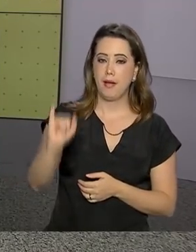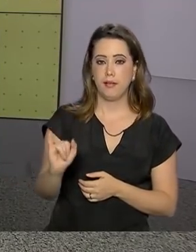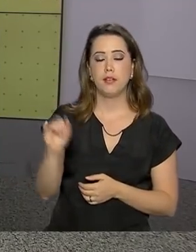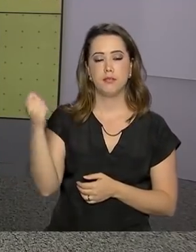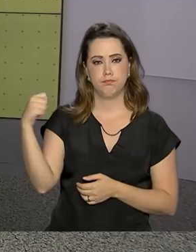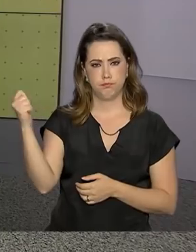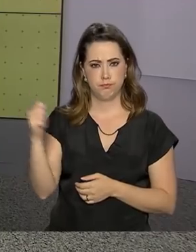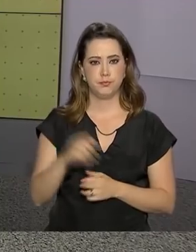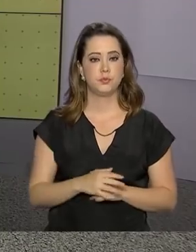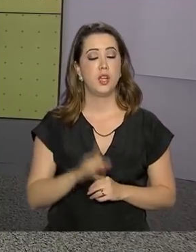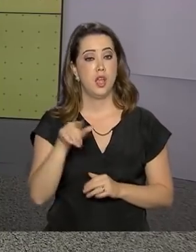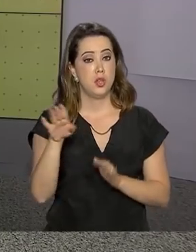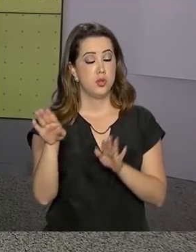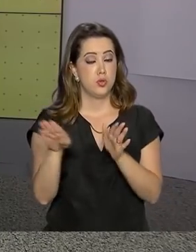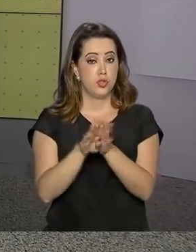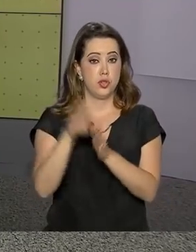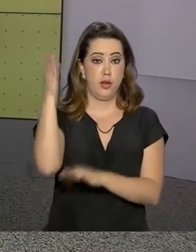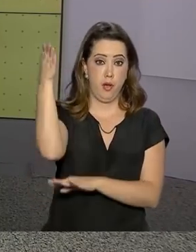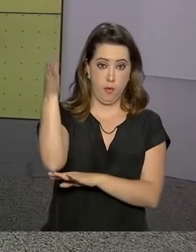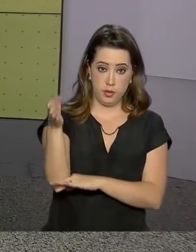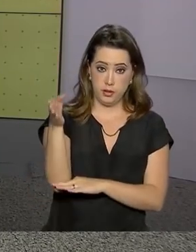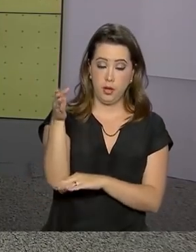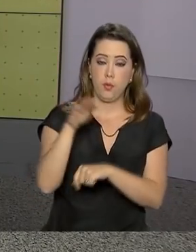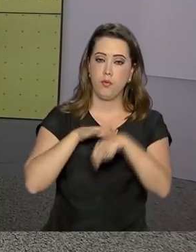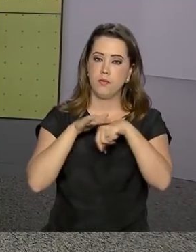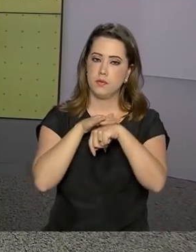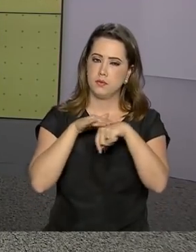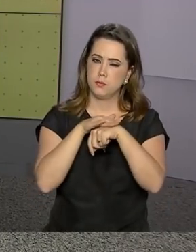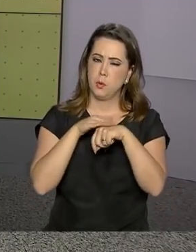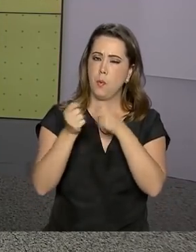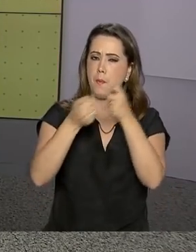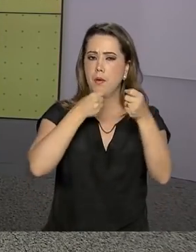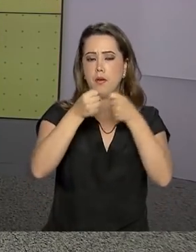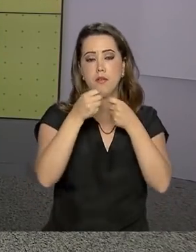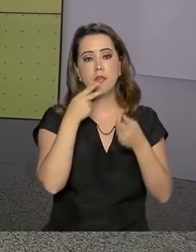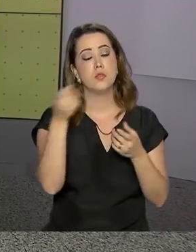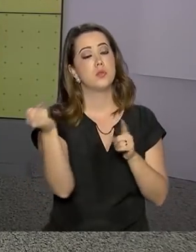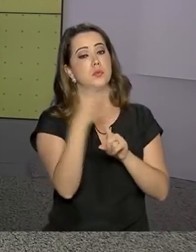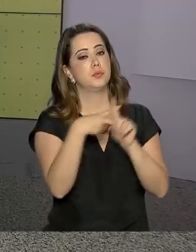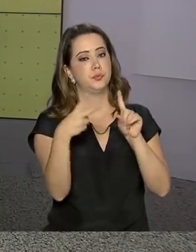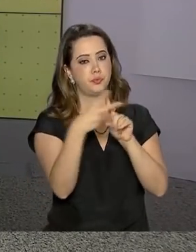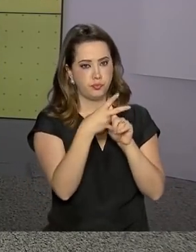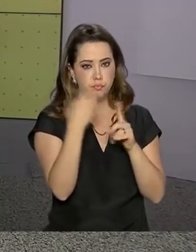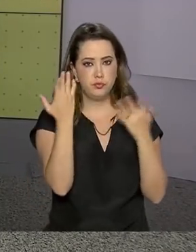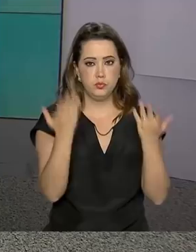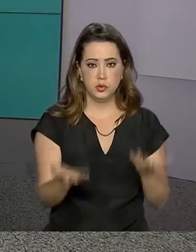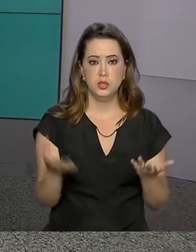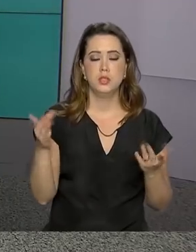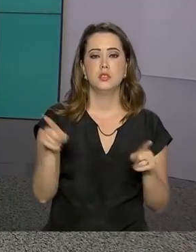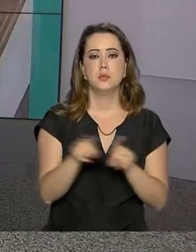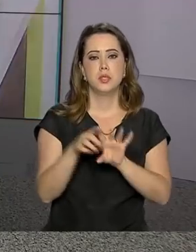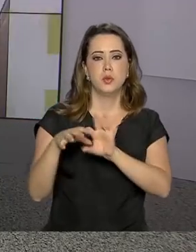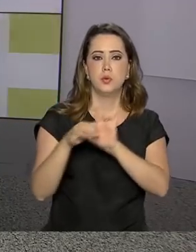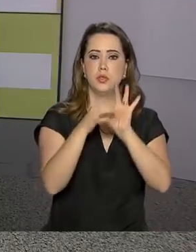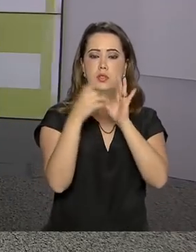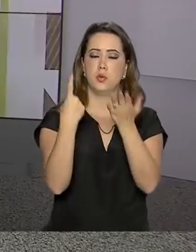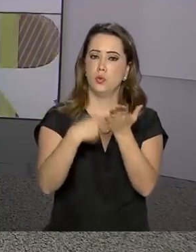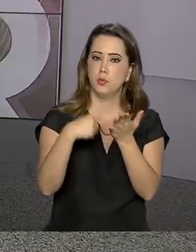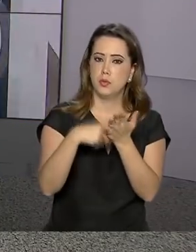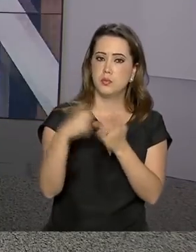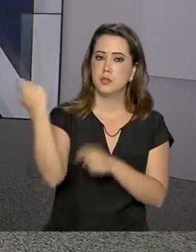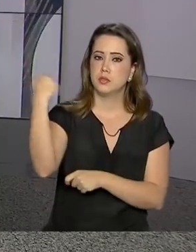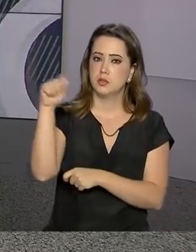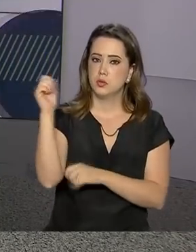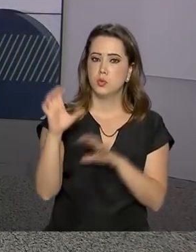hospedado, o presidente brasileiro conversou com a imprensa. Ele falou sobre a reforma da Previdência sobre uma possível parceria com a Argentina no